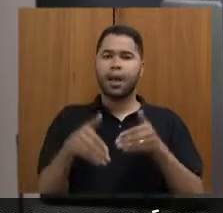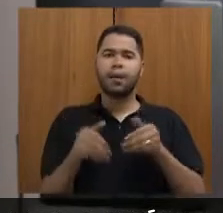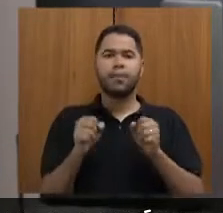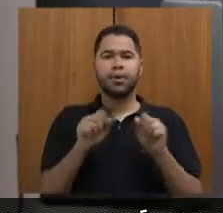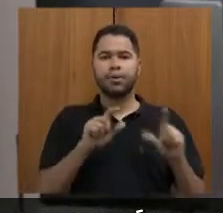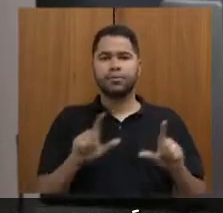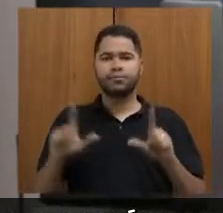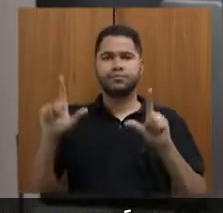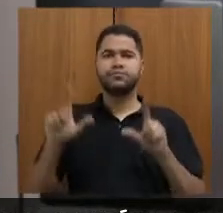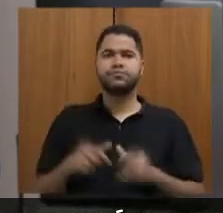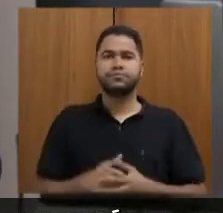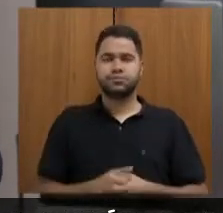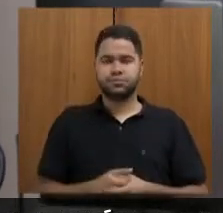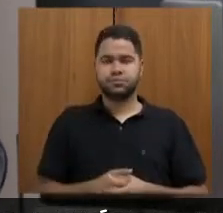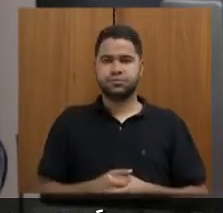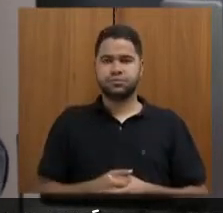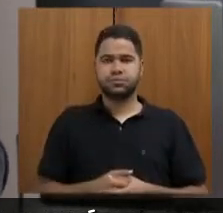passar.